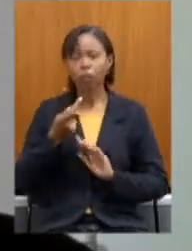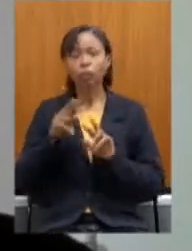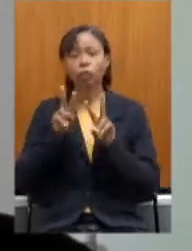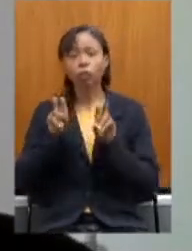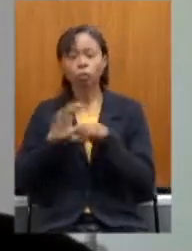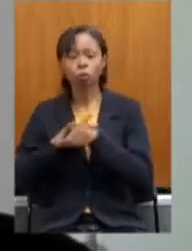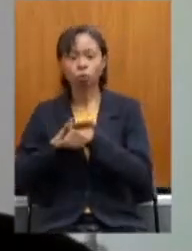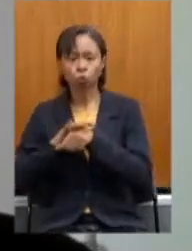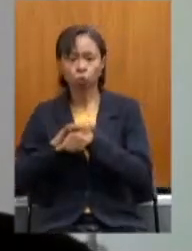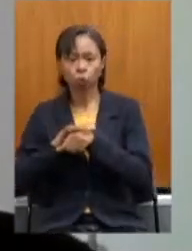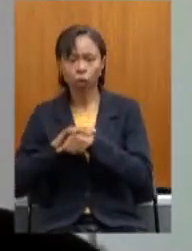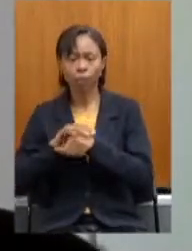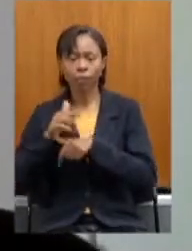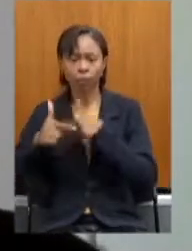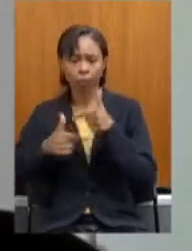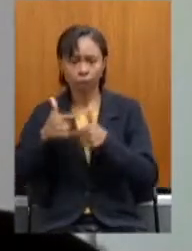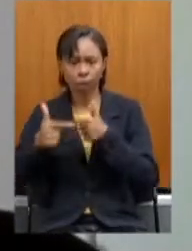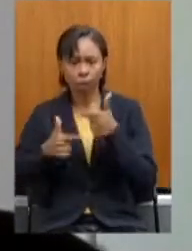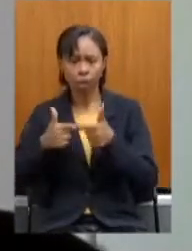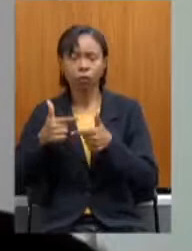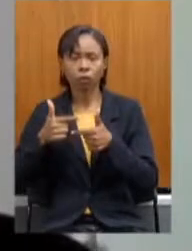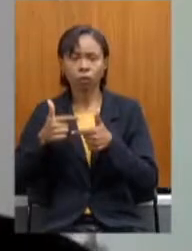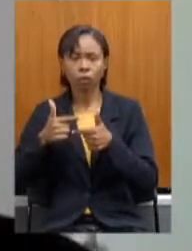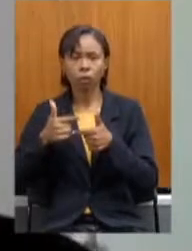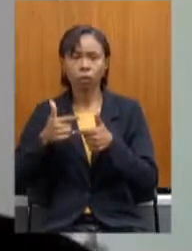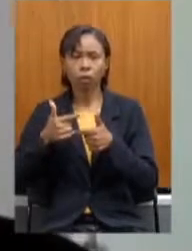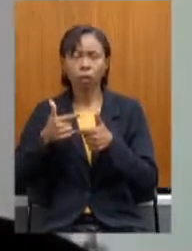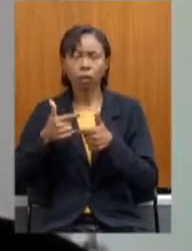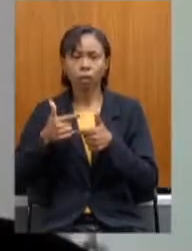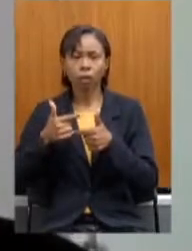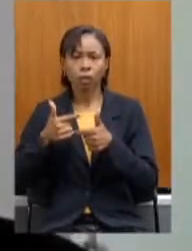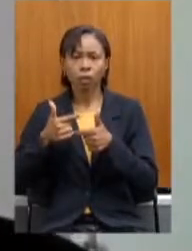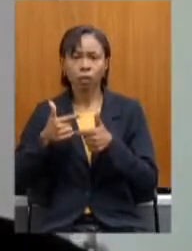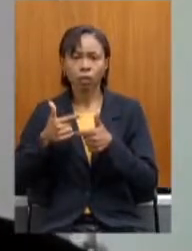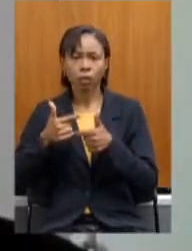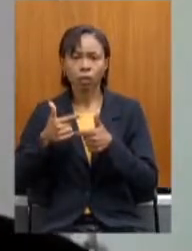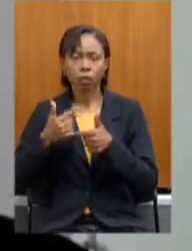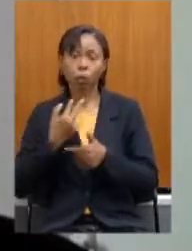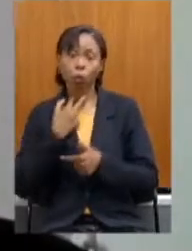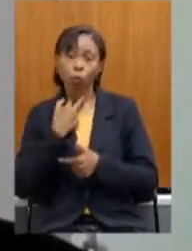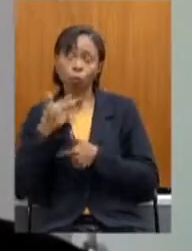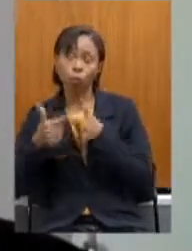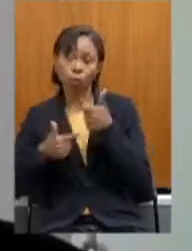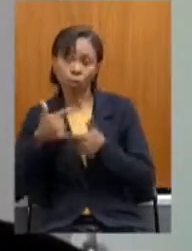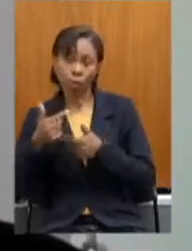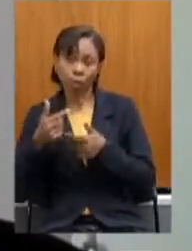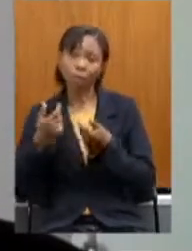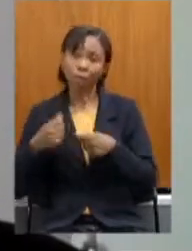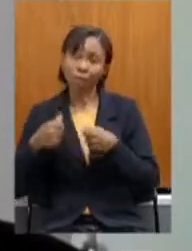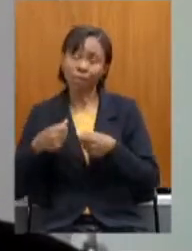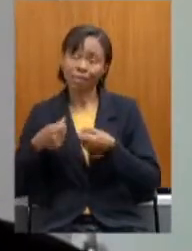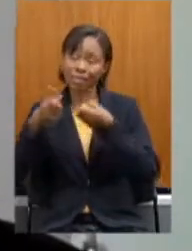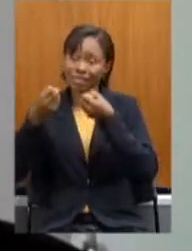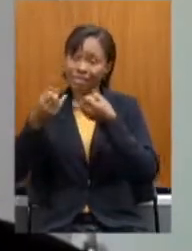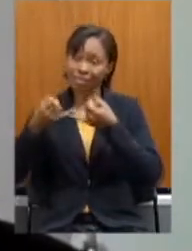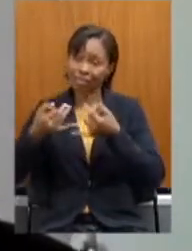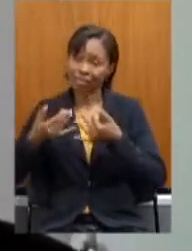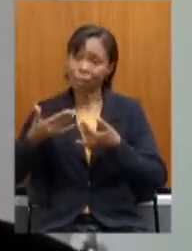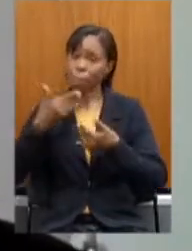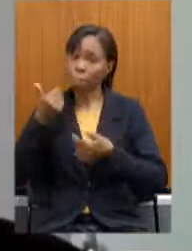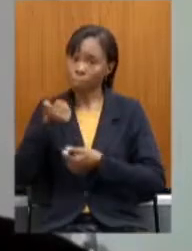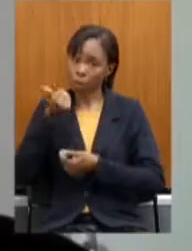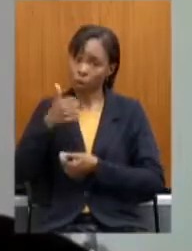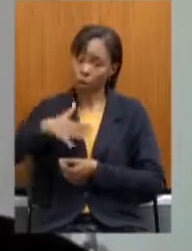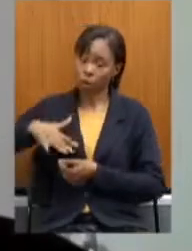ocupacional, da invalidez, salvo acidente de trabalho e doença ocupacional, que precisa ser melhor definida para os profissionais da educação,